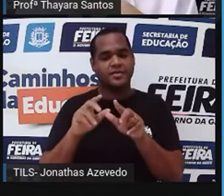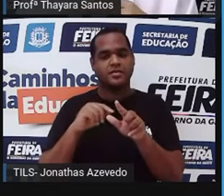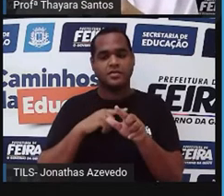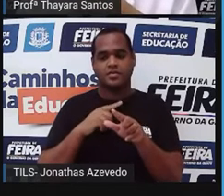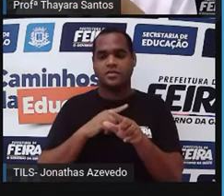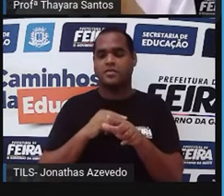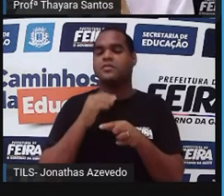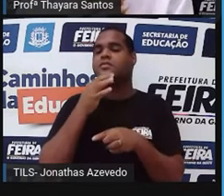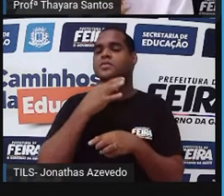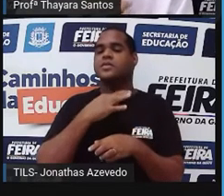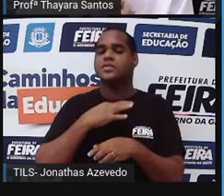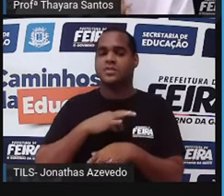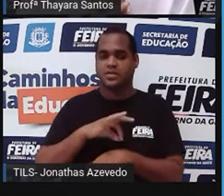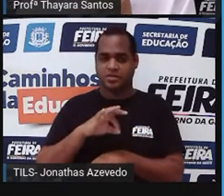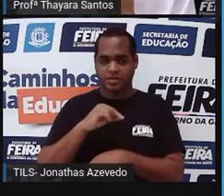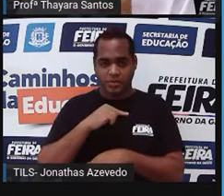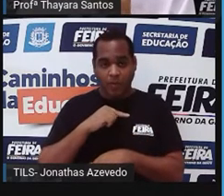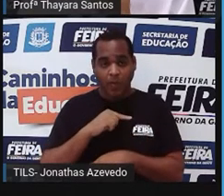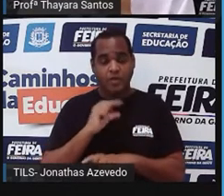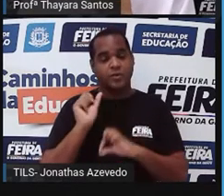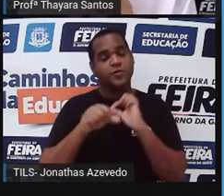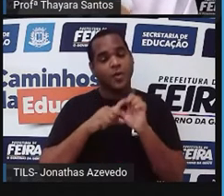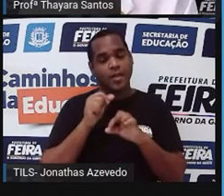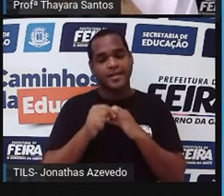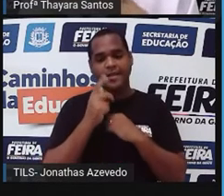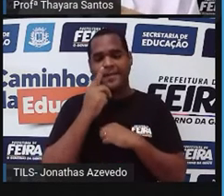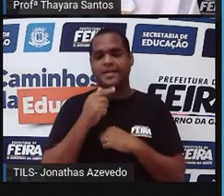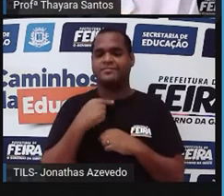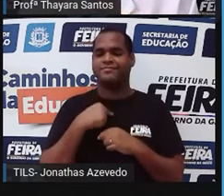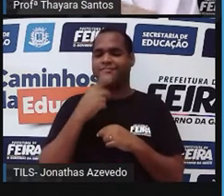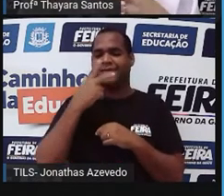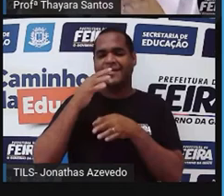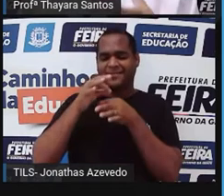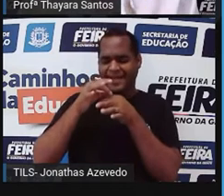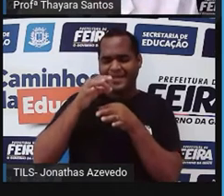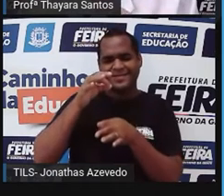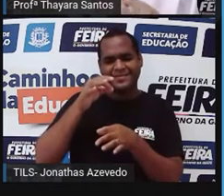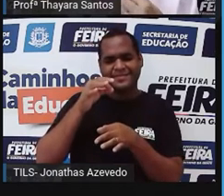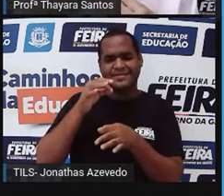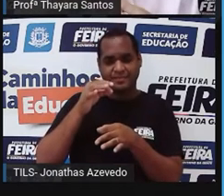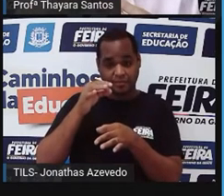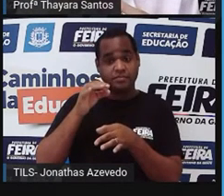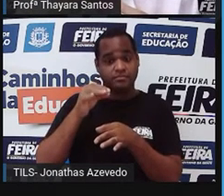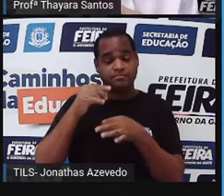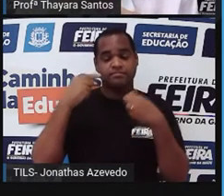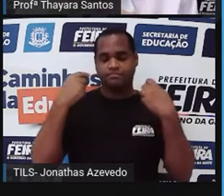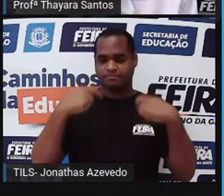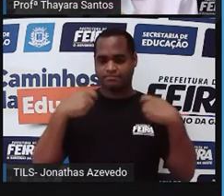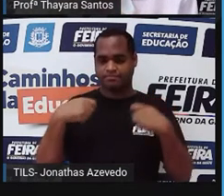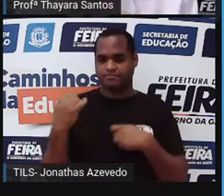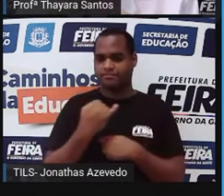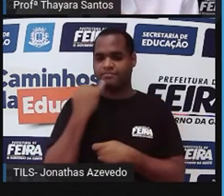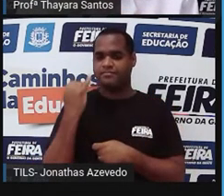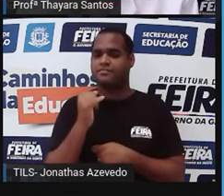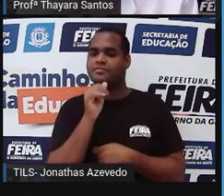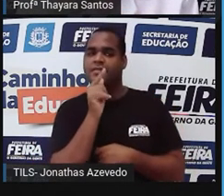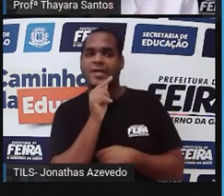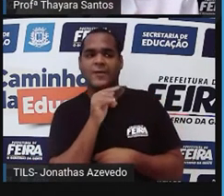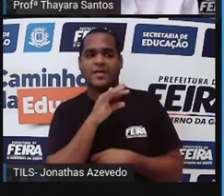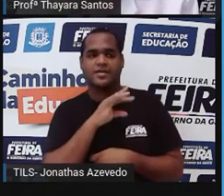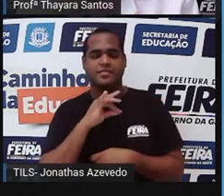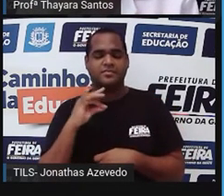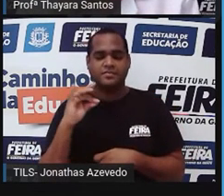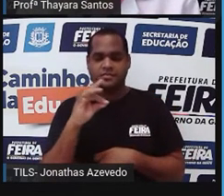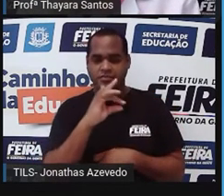pelo esôfago. Porque o esôfago, ele é um canal relativamente pequeno. Então, ele precisa ter essa umidade para não